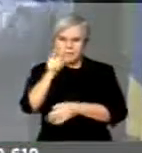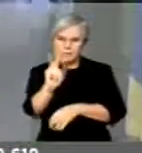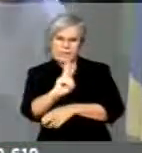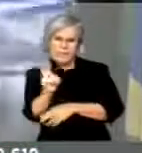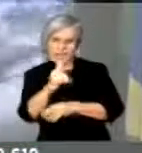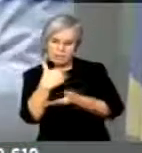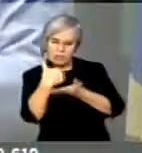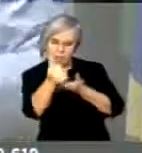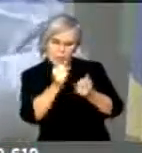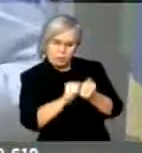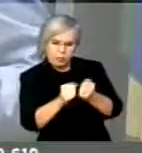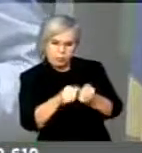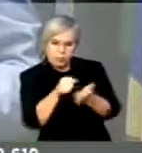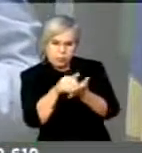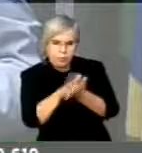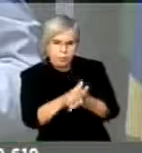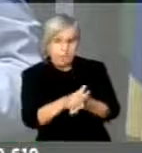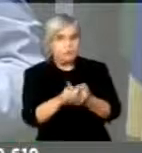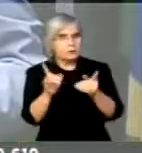e dos seus vizinhos.